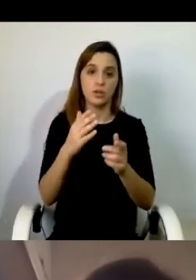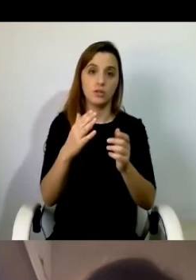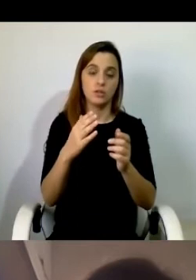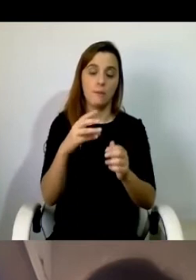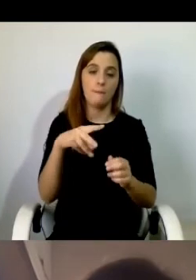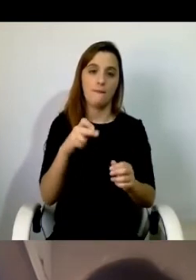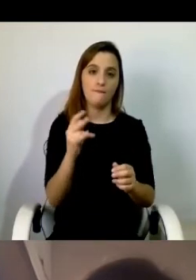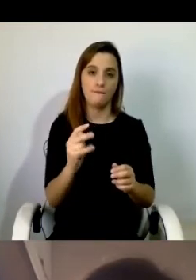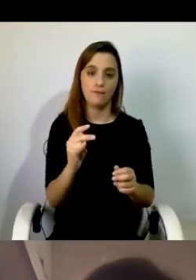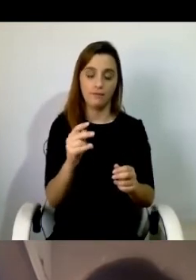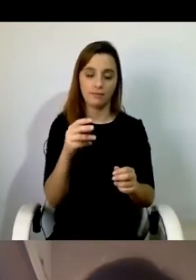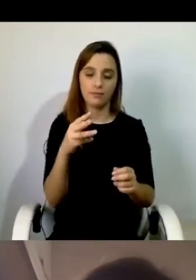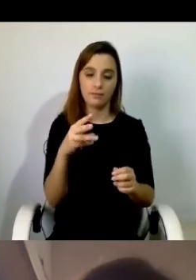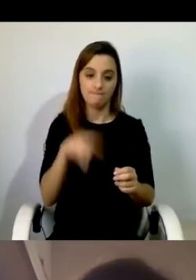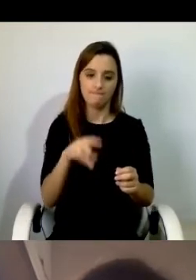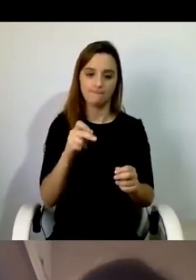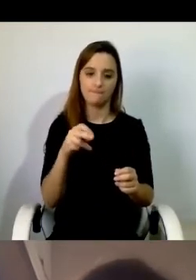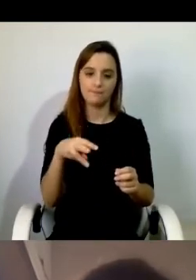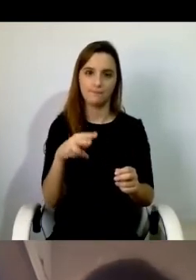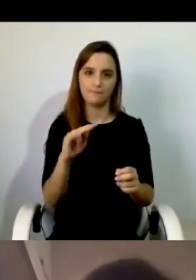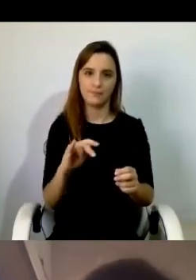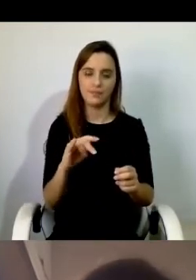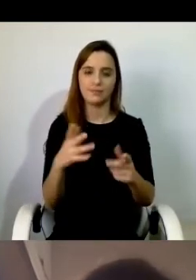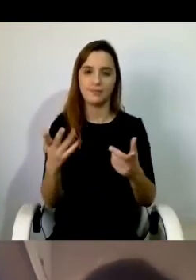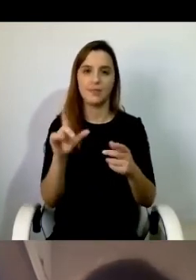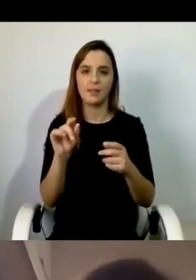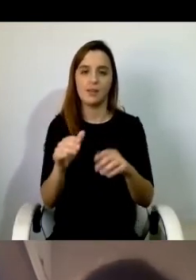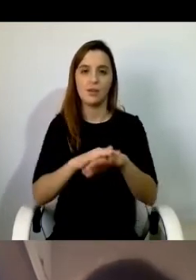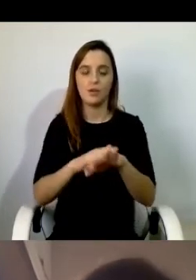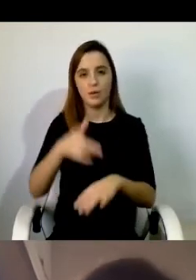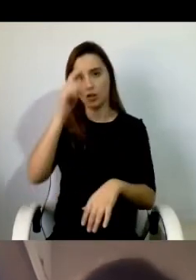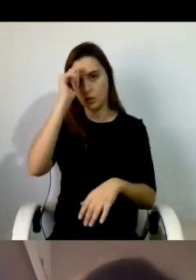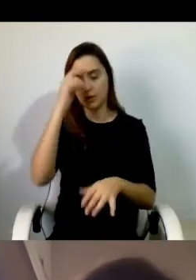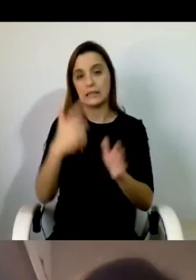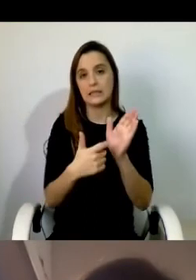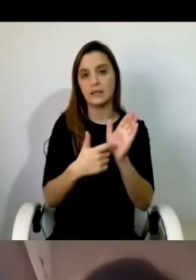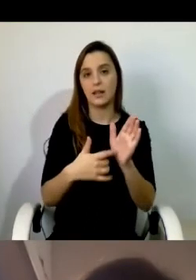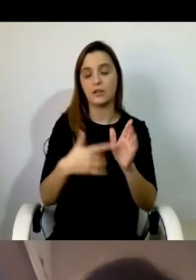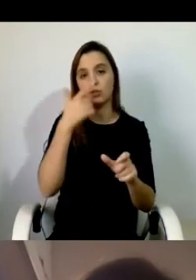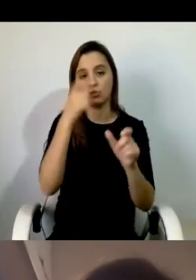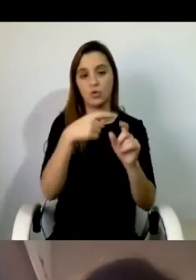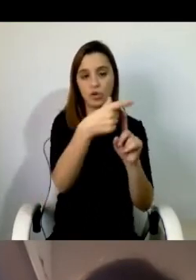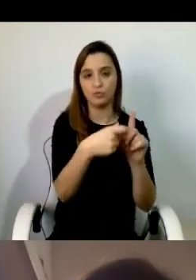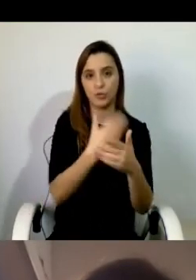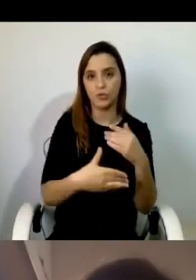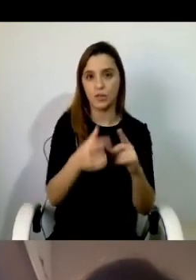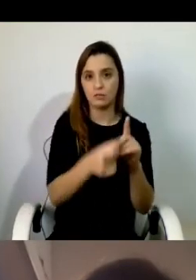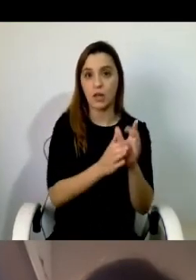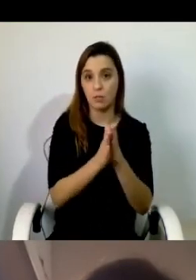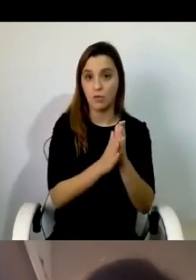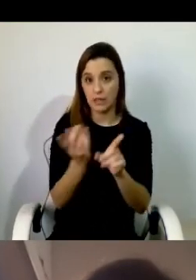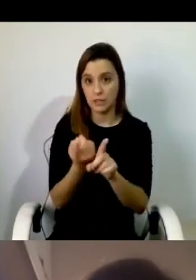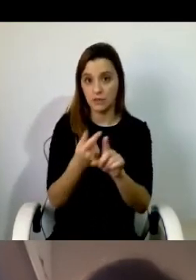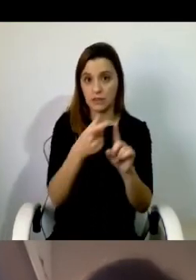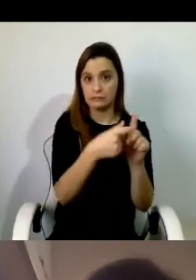O respeito pela vontade e as necessidades efetivas dos destinatários de assistência pessoal não pode ser imposta em causa e